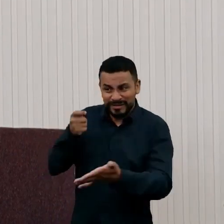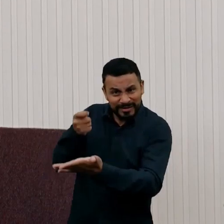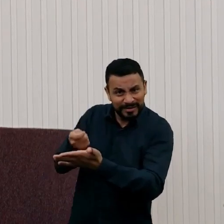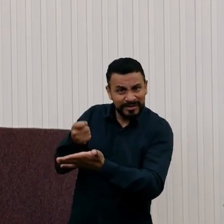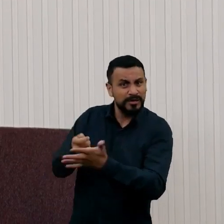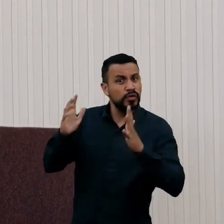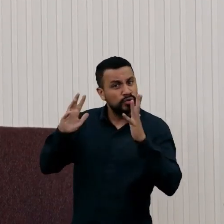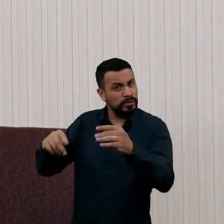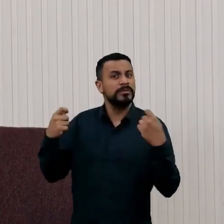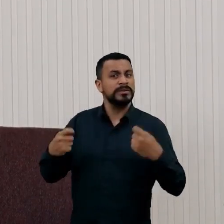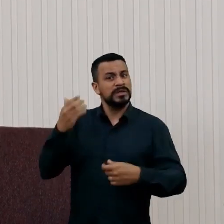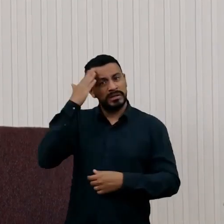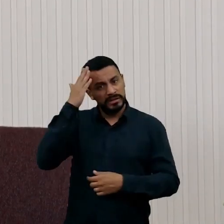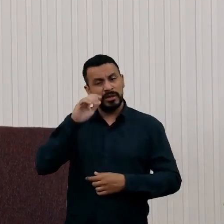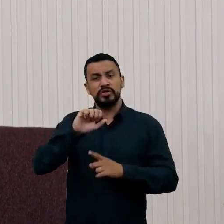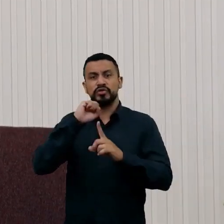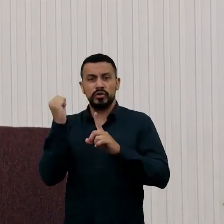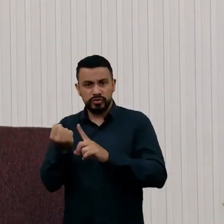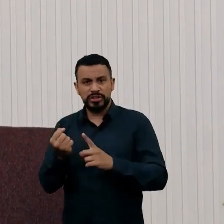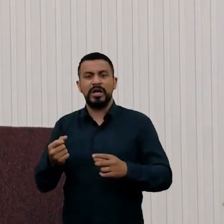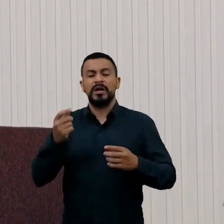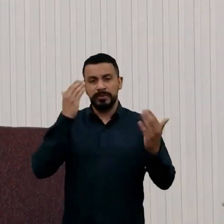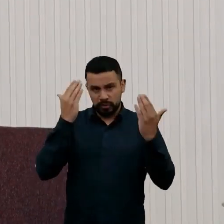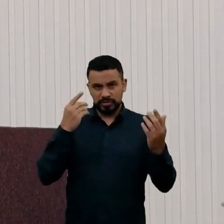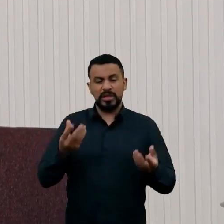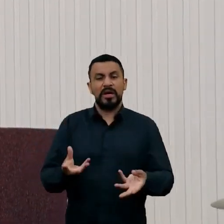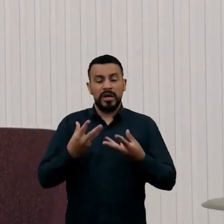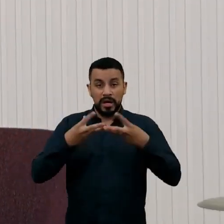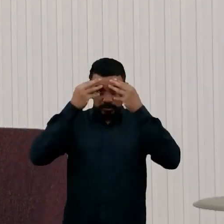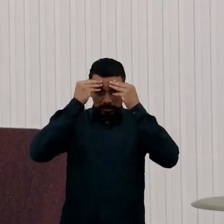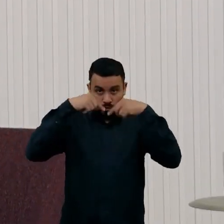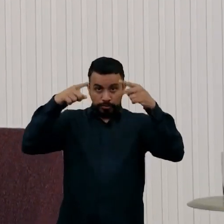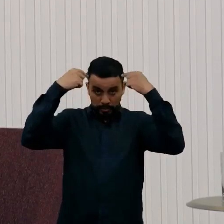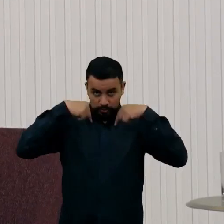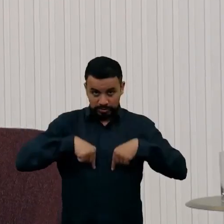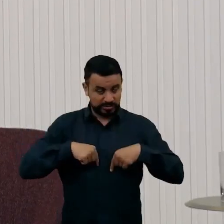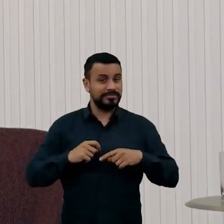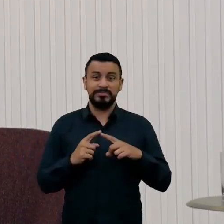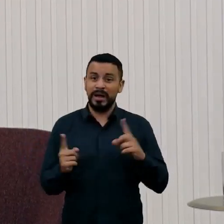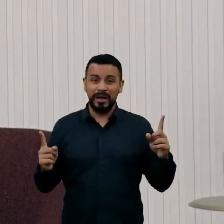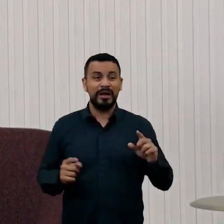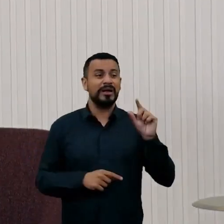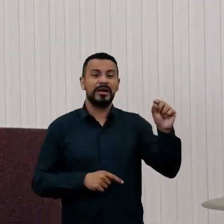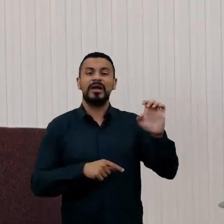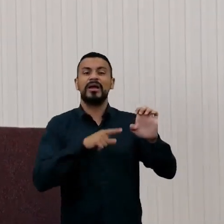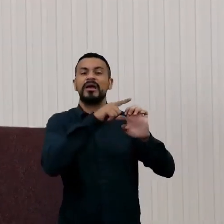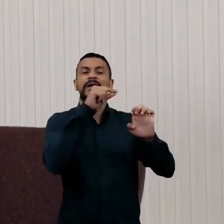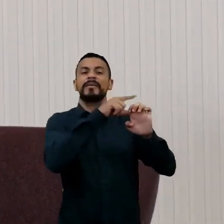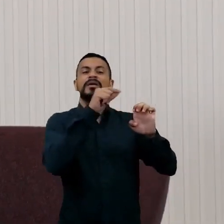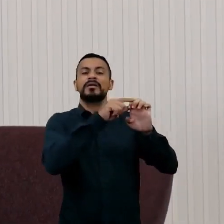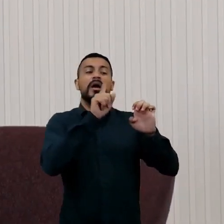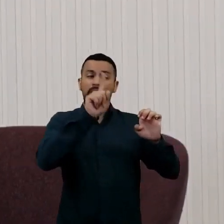sociologia, psicologia, antropologia, todos, mas para os empreendedores é o trabalho do futuro,